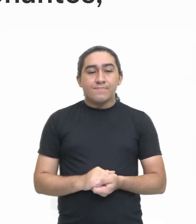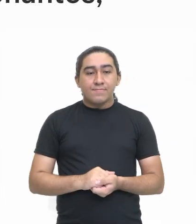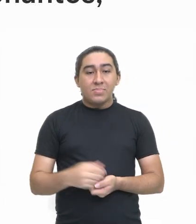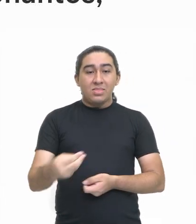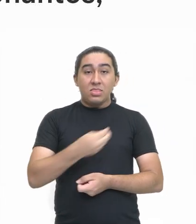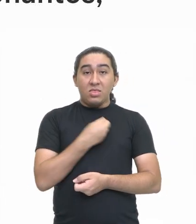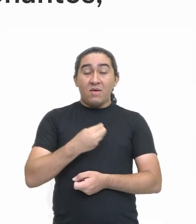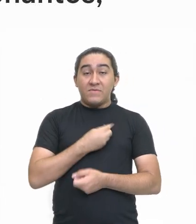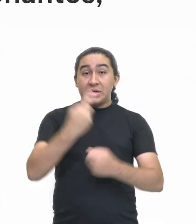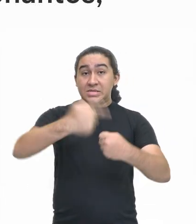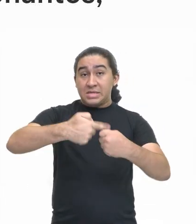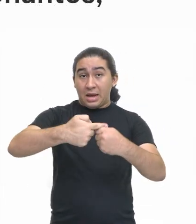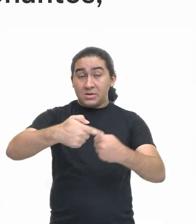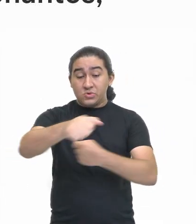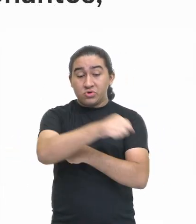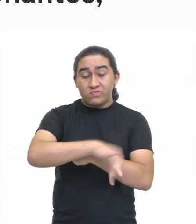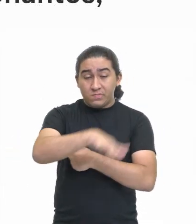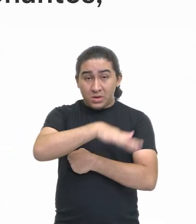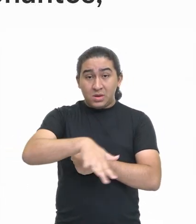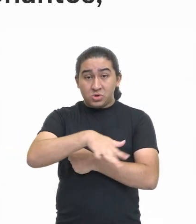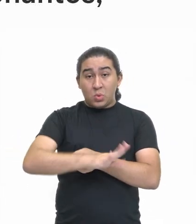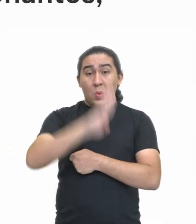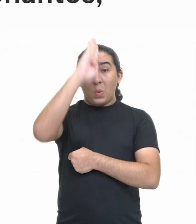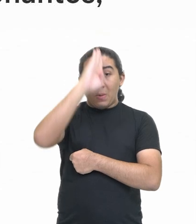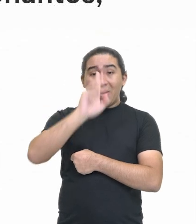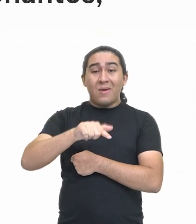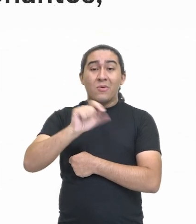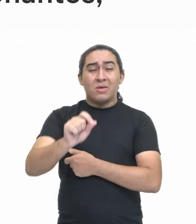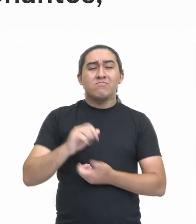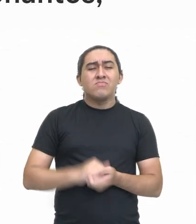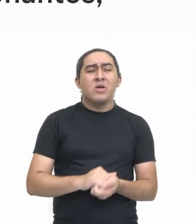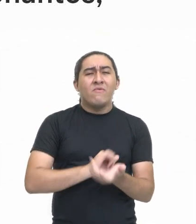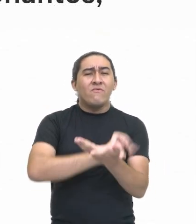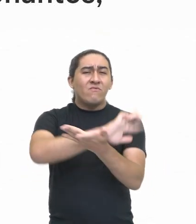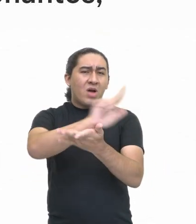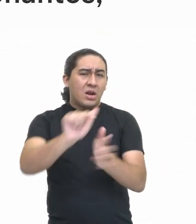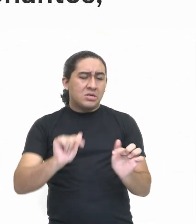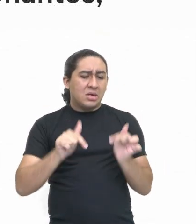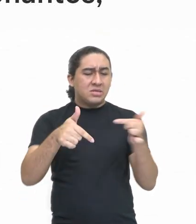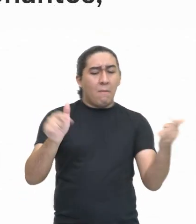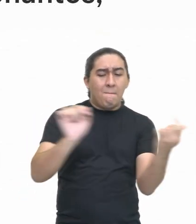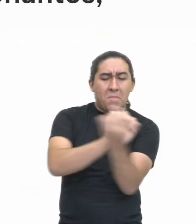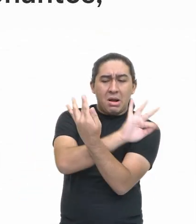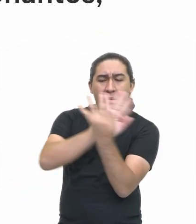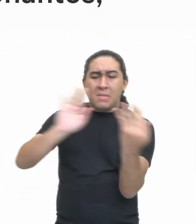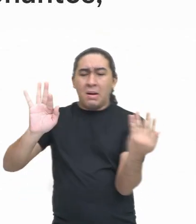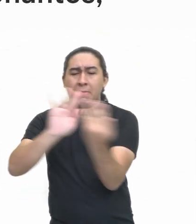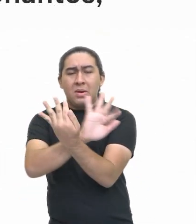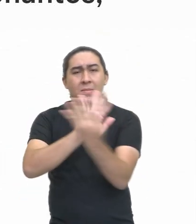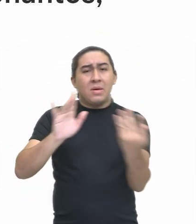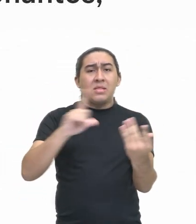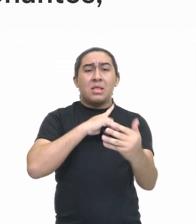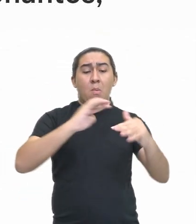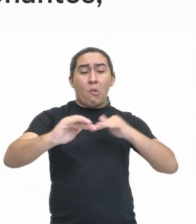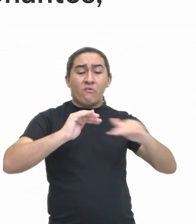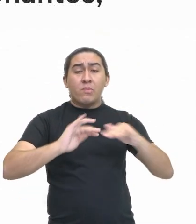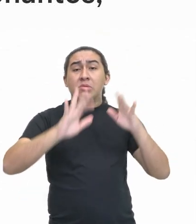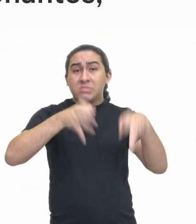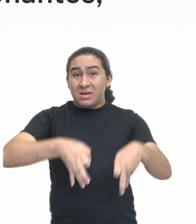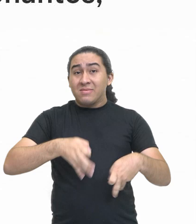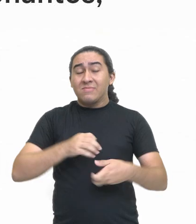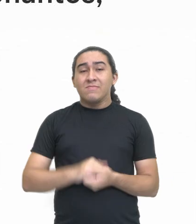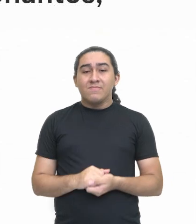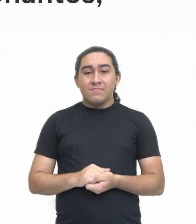vida urbana em Roma era vibrante e cheia de atividades. O isso quer dizer? Quer dizer que era muito movimentada.